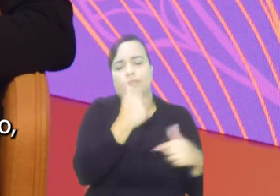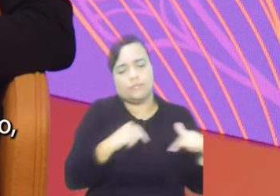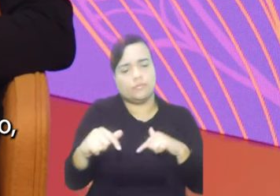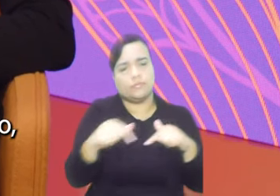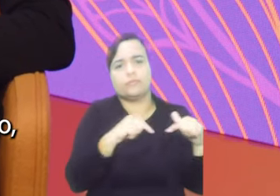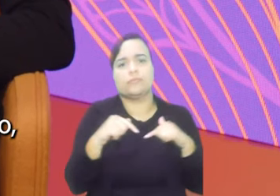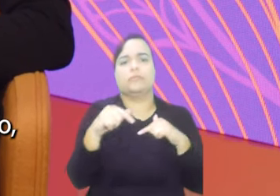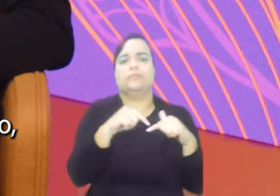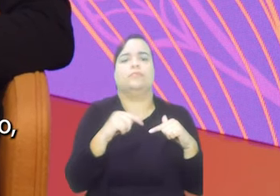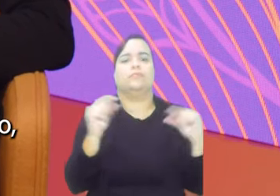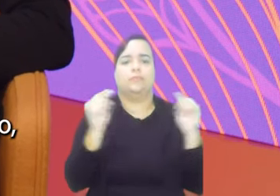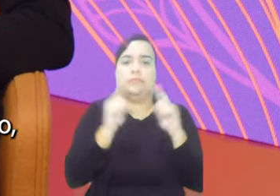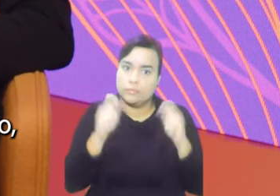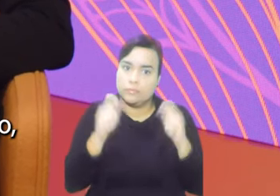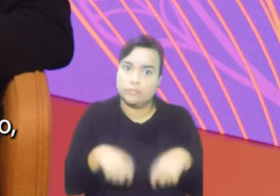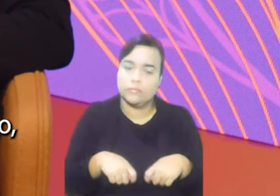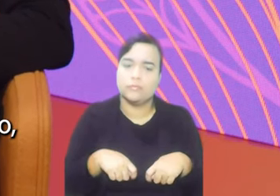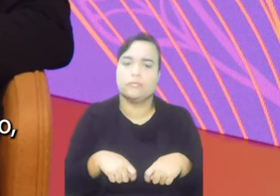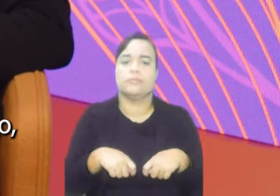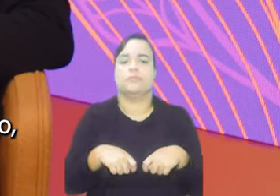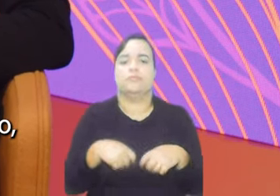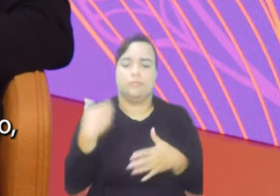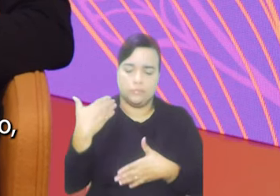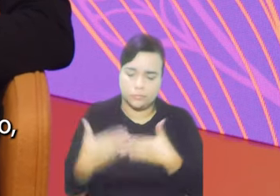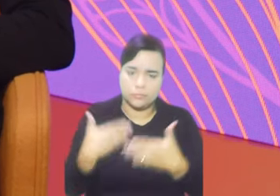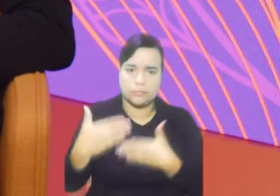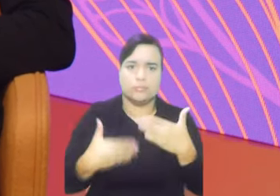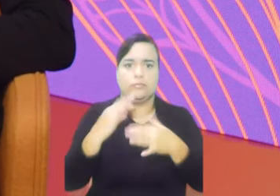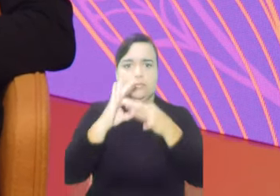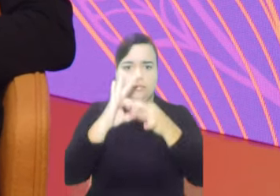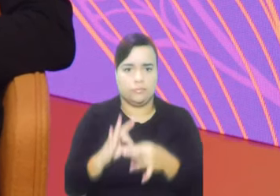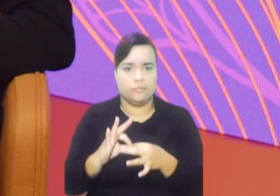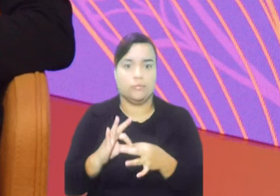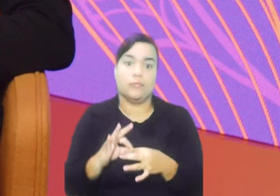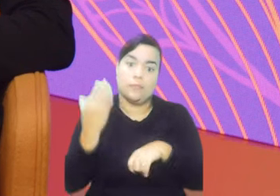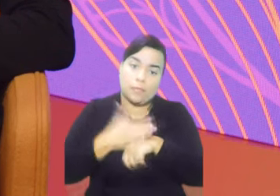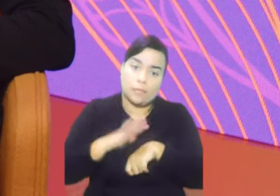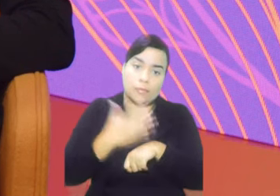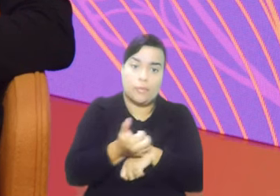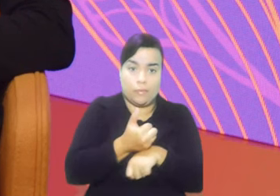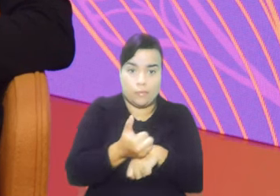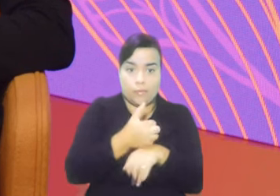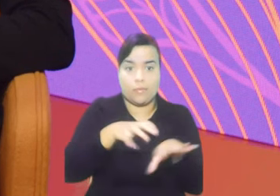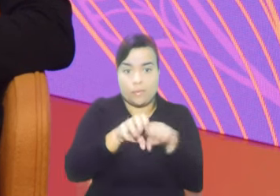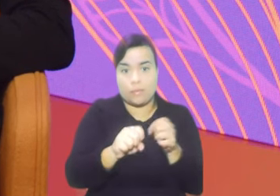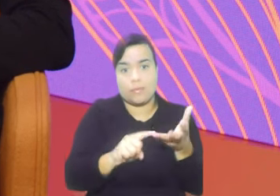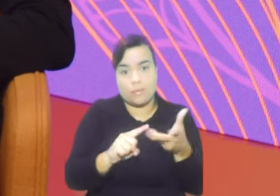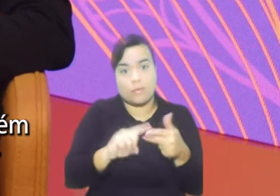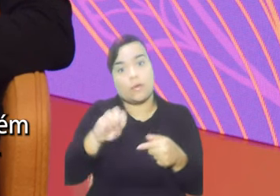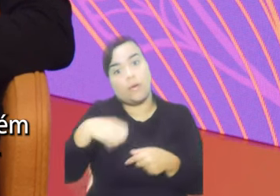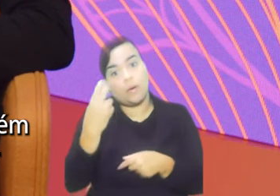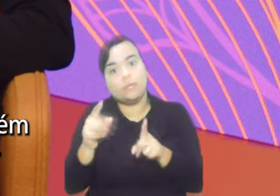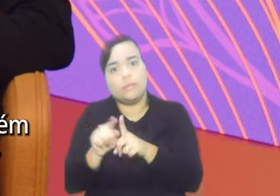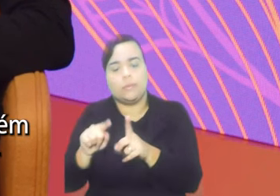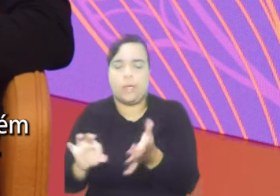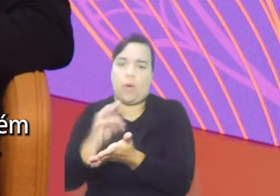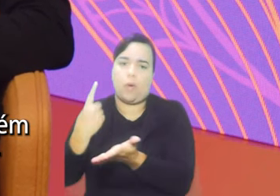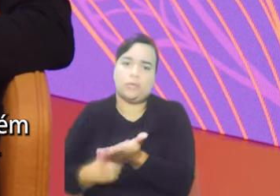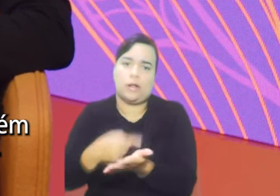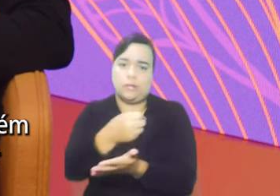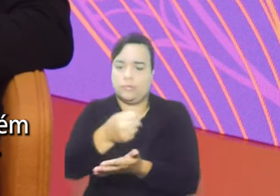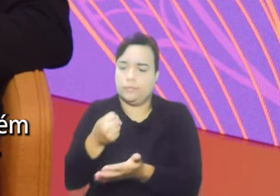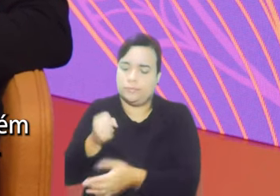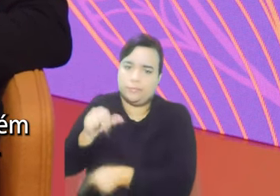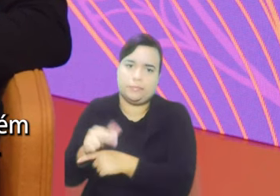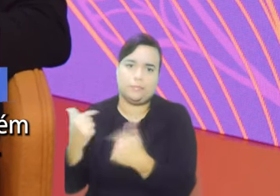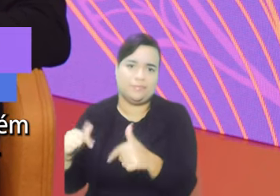integração, por exemplo, por meio da capacitação profissional ou por meio da contratação de pessoas refugiadas. Então, convido